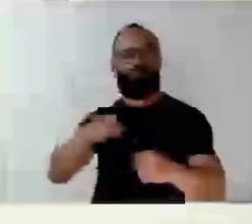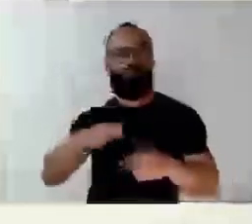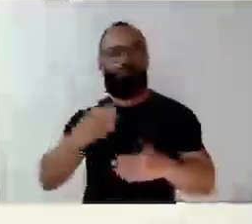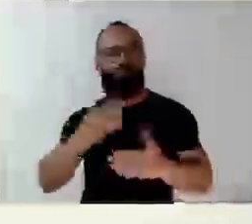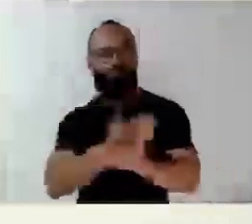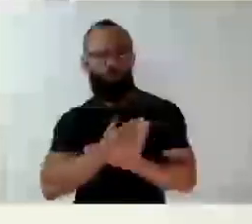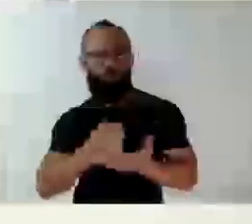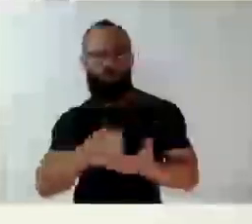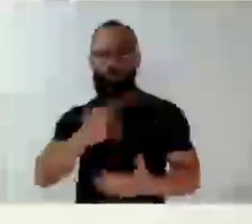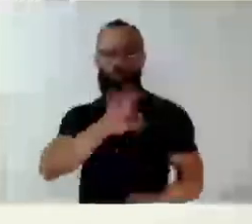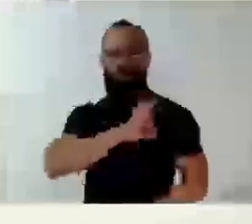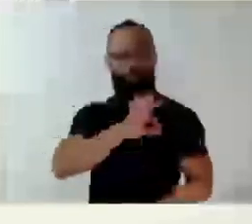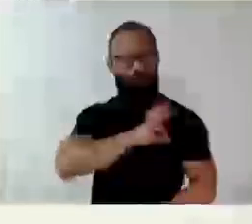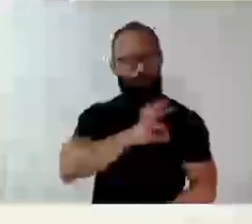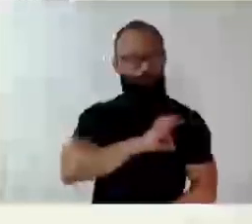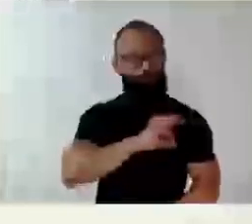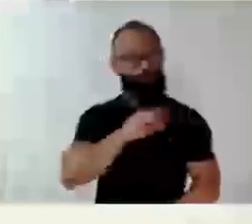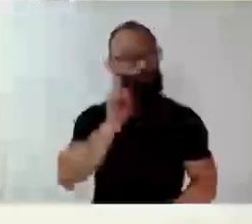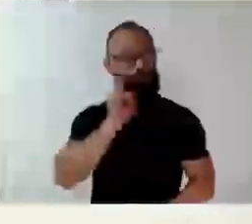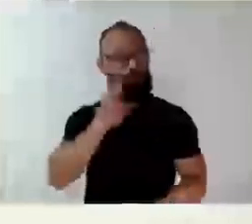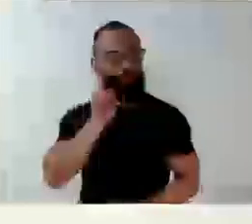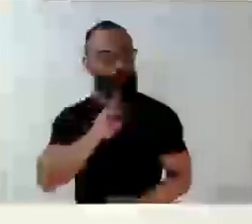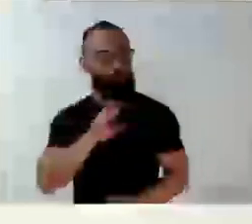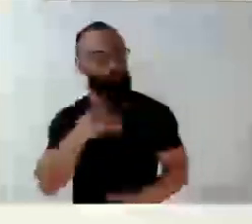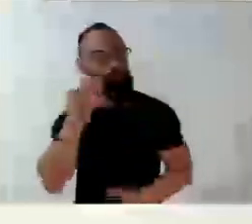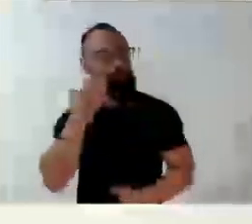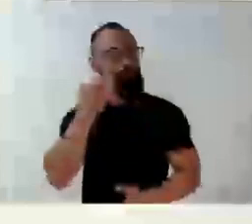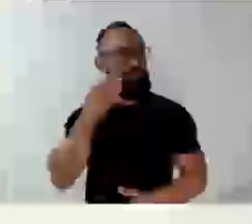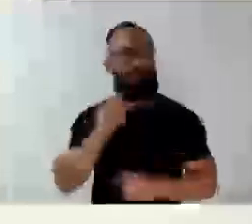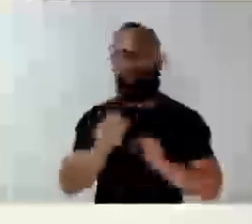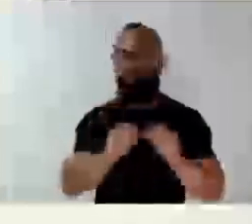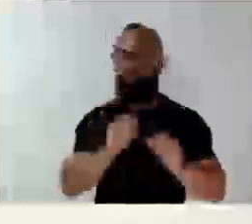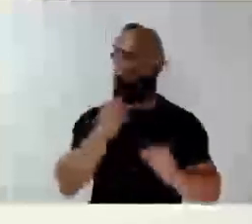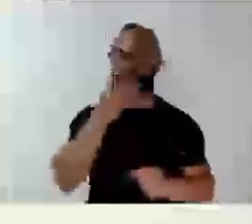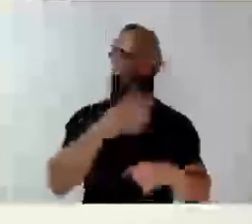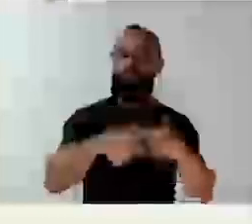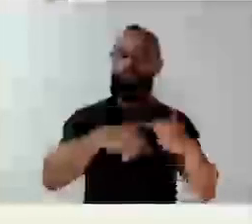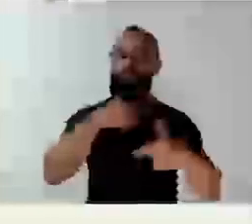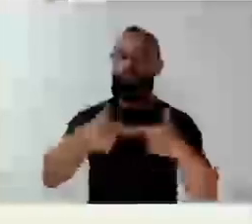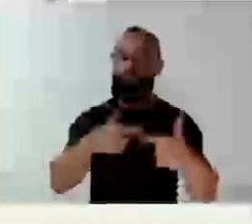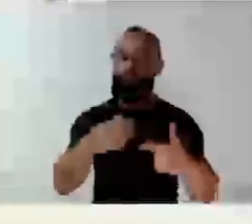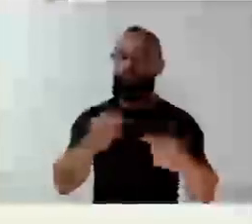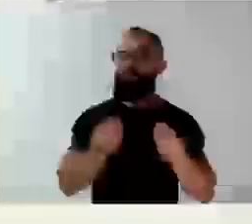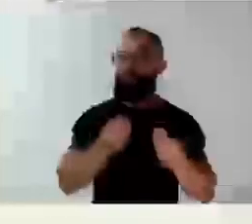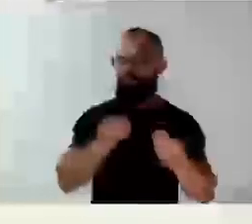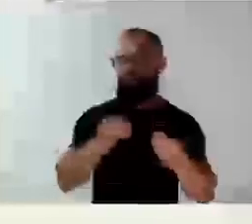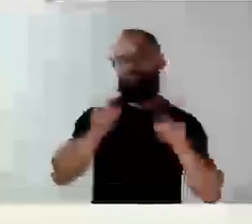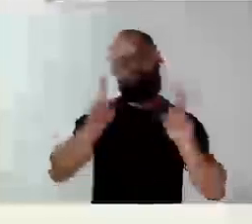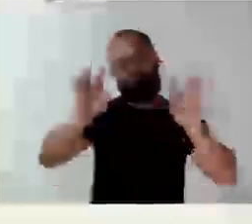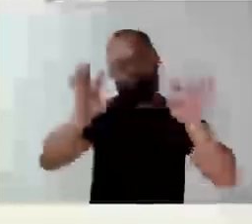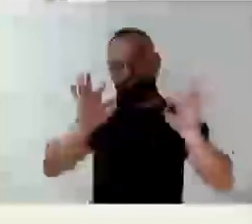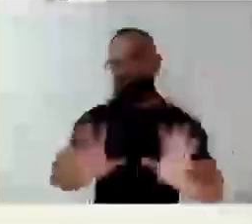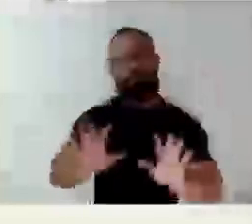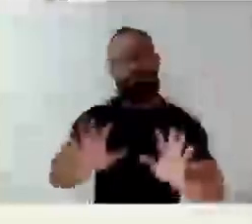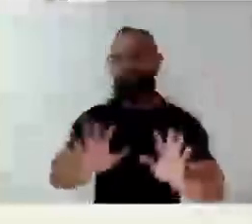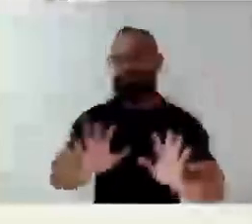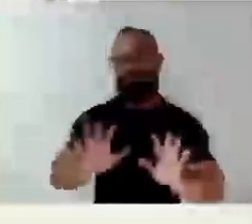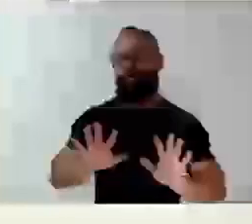polícia, e saberia que ela faria um bom trabalho assim como ela tem feito. De fato, a nossa cidade é outra cidade.